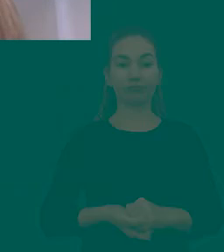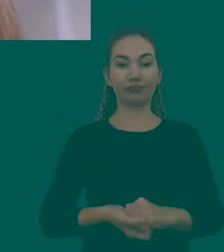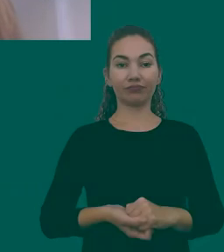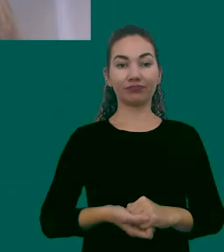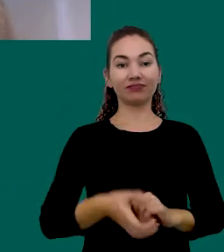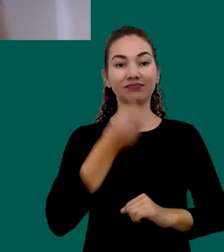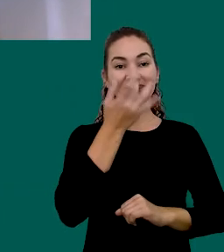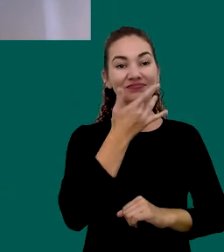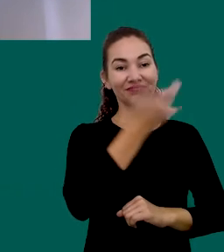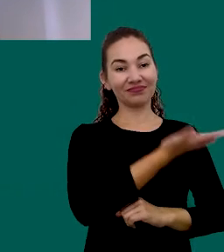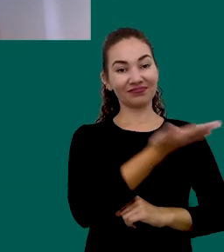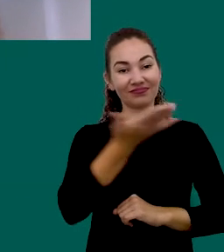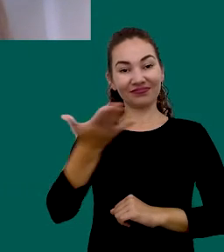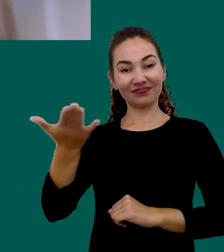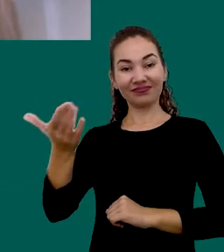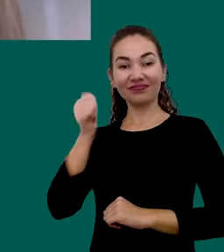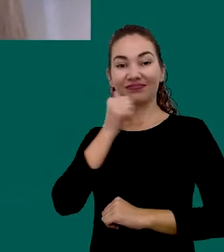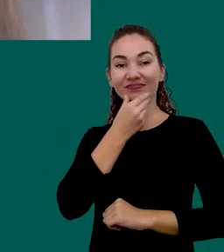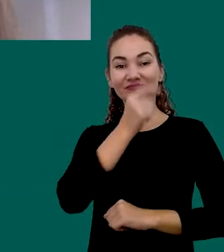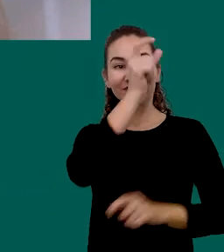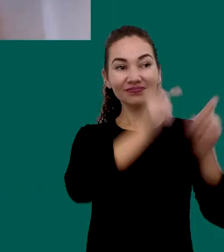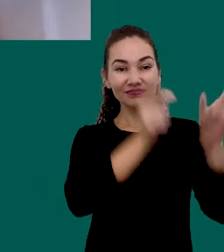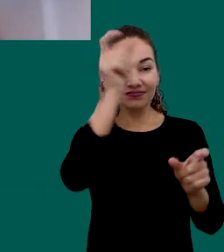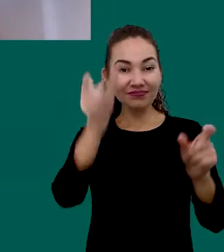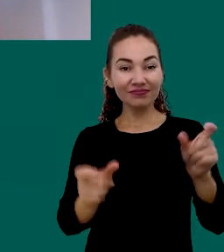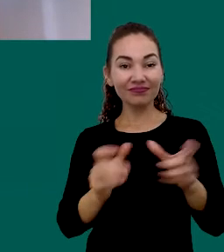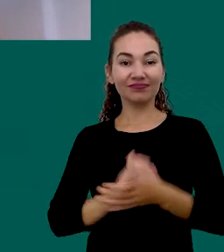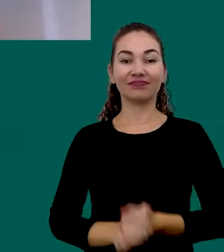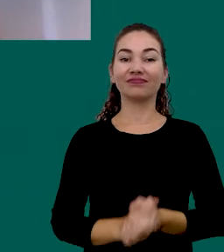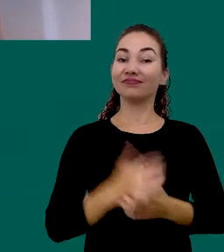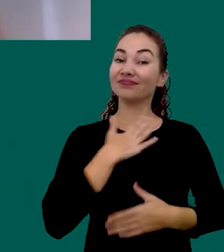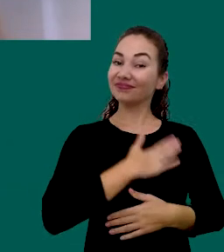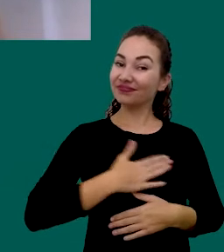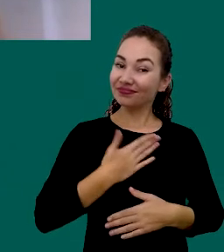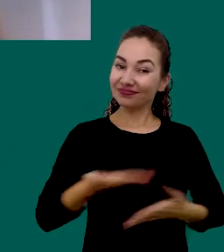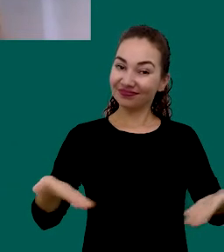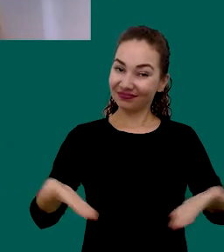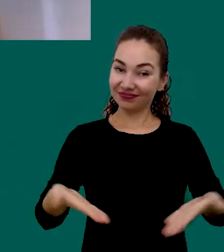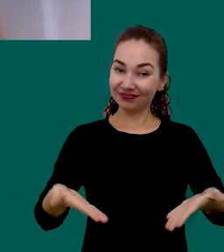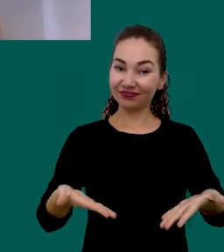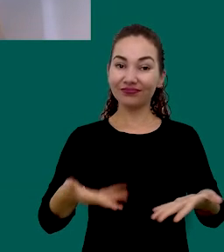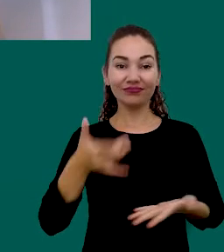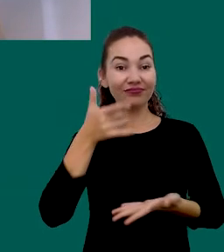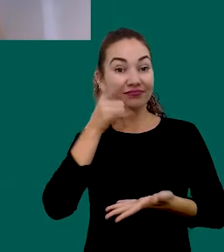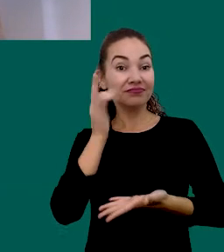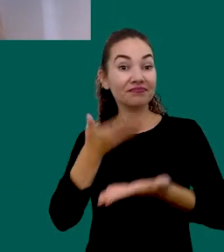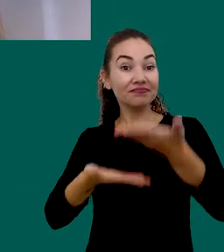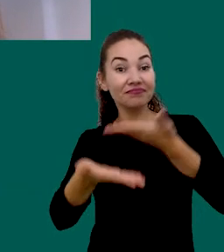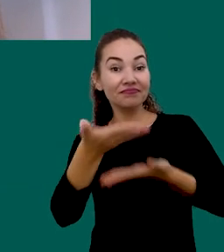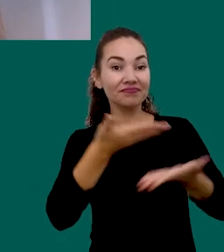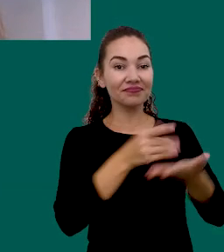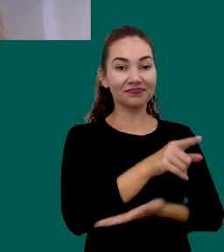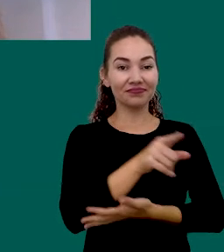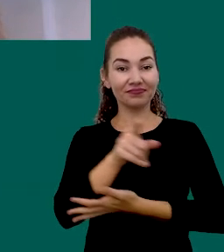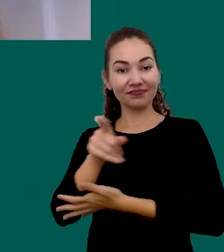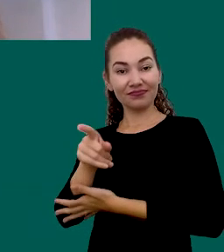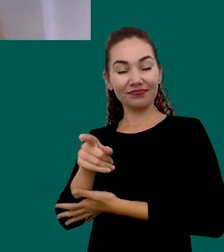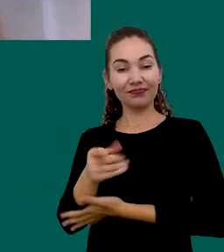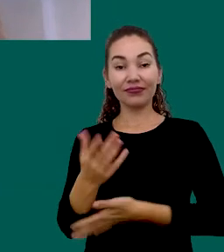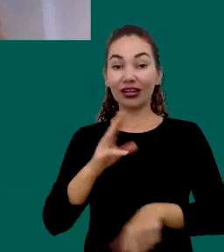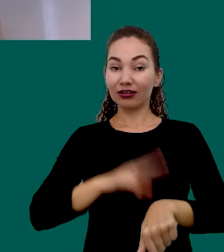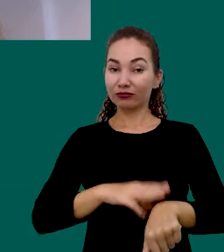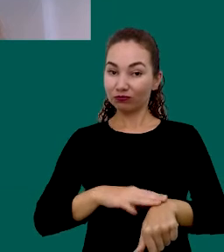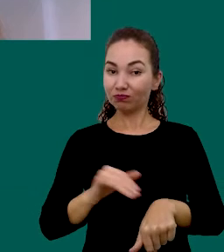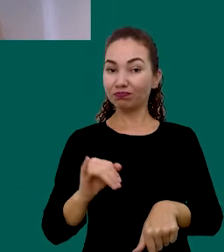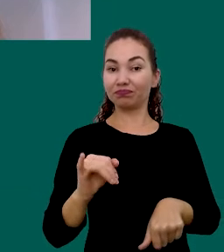Boa tarde a todos e a todas É um prazer estar aqui Para poder compartilhar com vocês Nesse momento tão